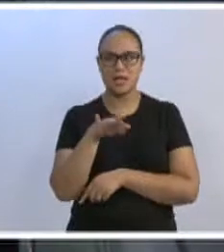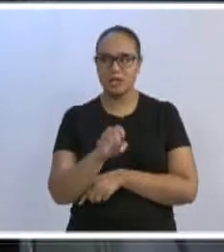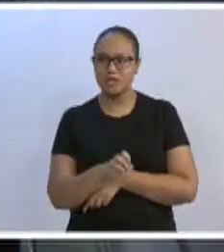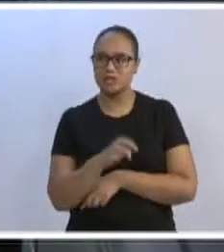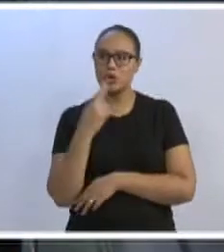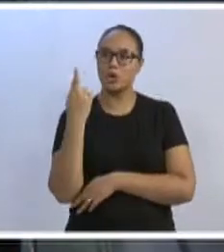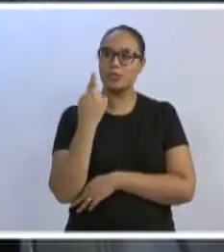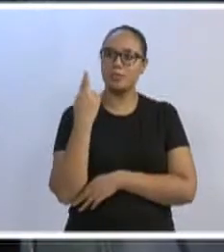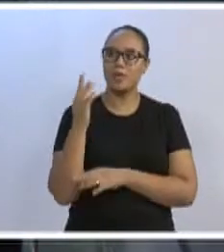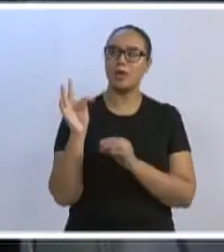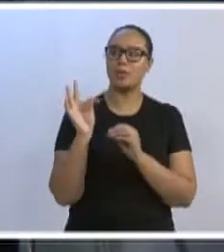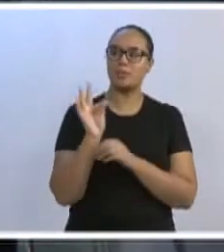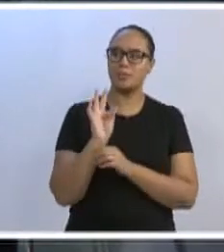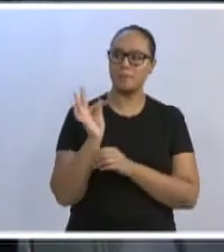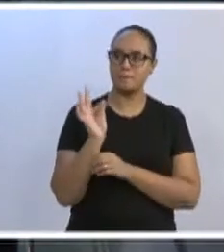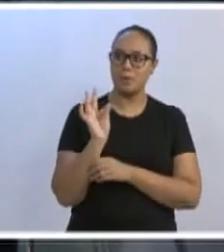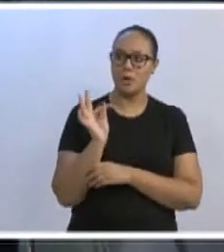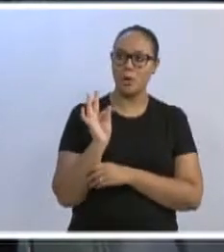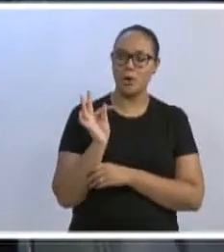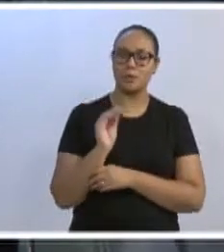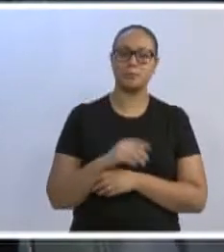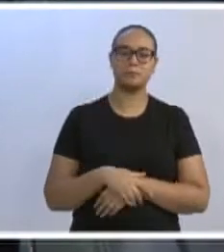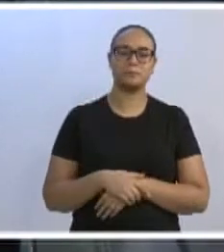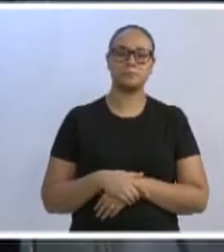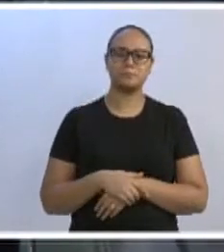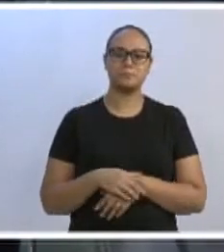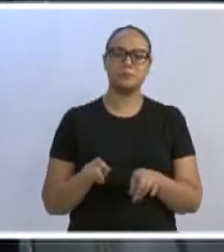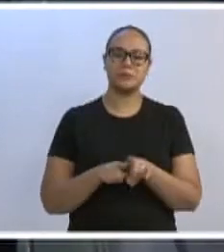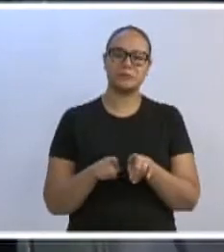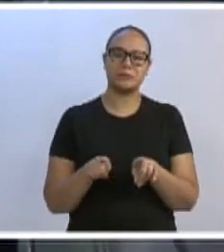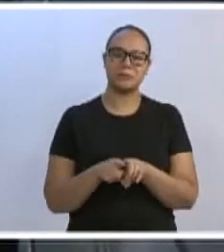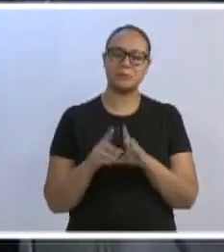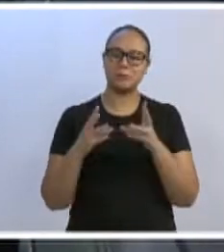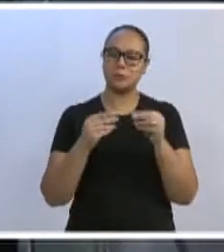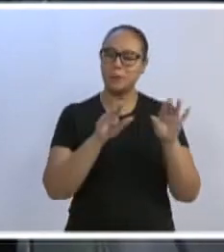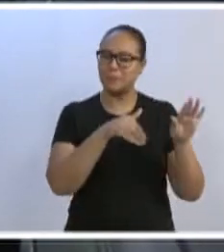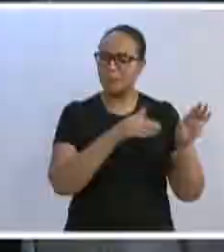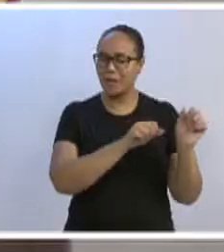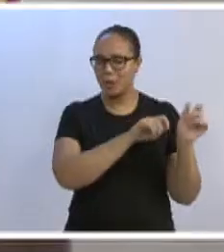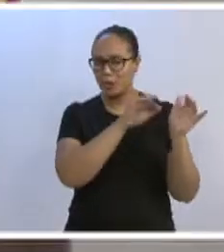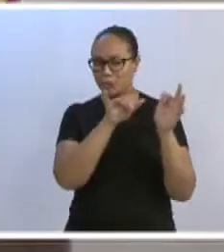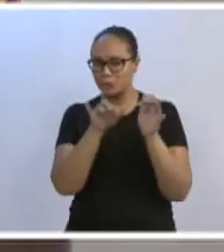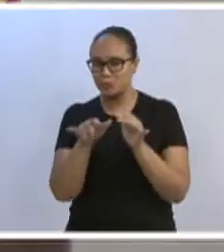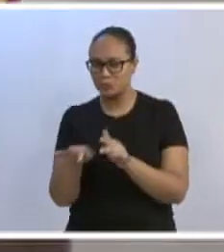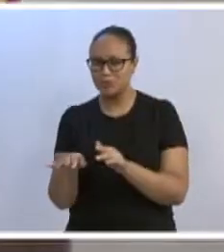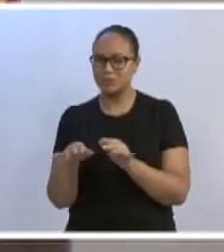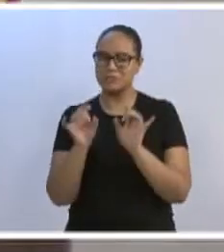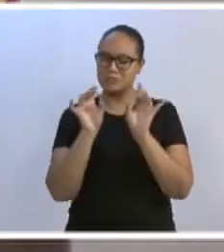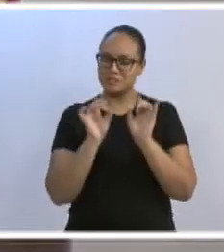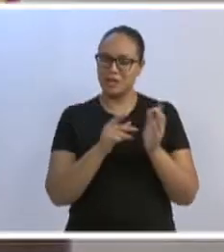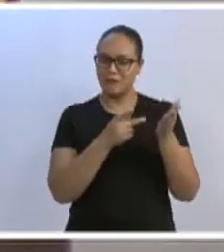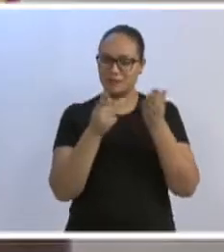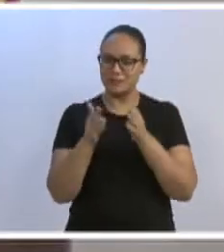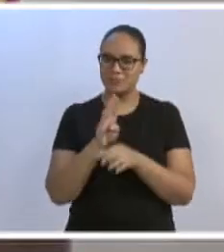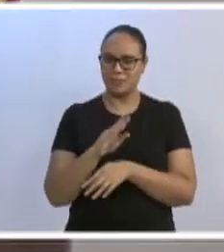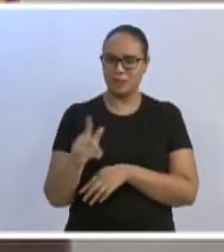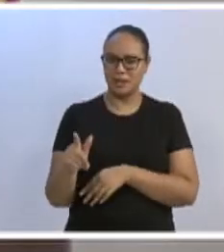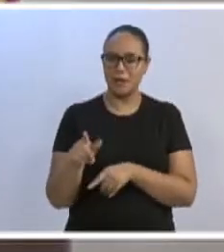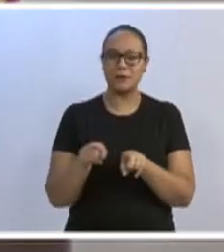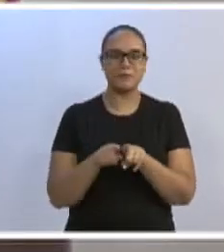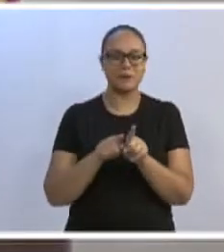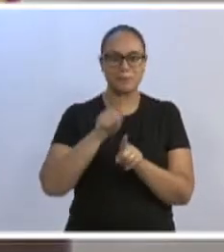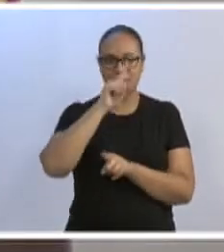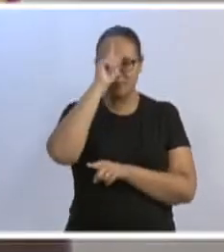Rodeio, Timbó, e unido aí do nosso litoral, fazendo uma visita especial à nossa cidade, também trabalhando com essa ideia